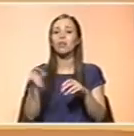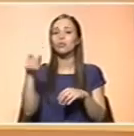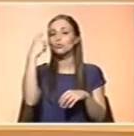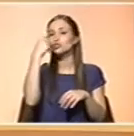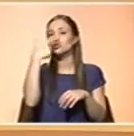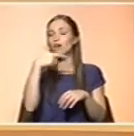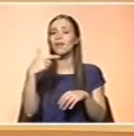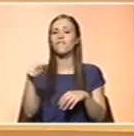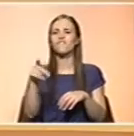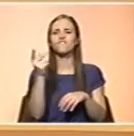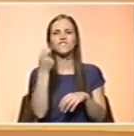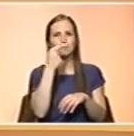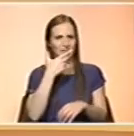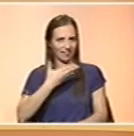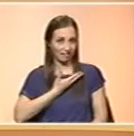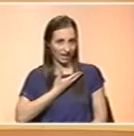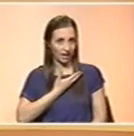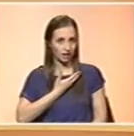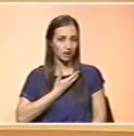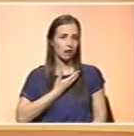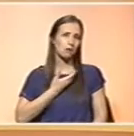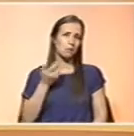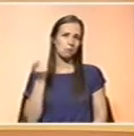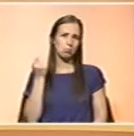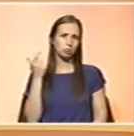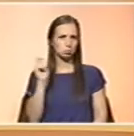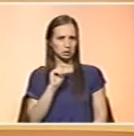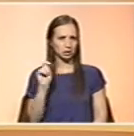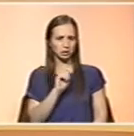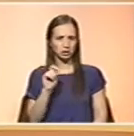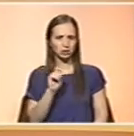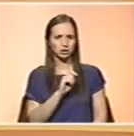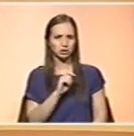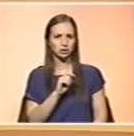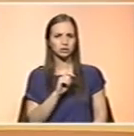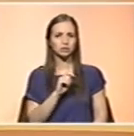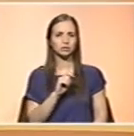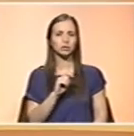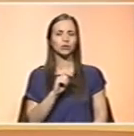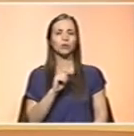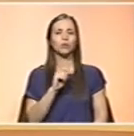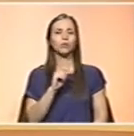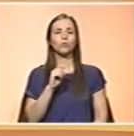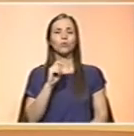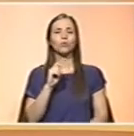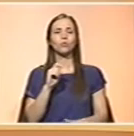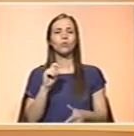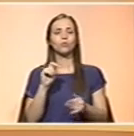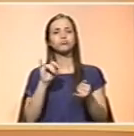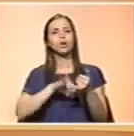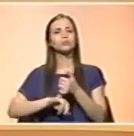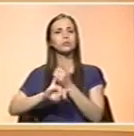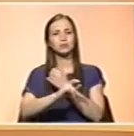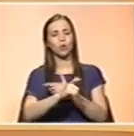vitamina D, há poucos, muito pouco tempo, poucos meses, o Comitê de Nutrição da Sociedade Europeia de Gastroenterologia e Nutrição Pediática publicou